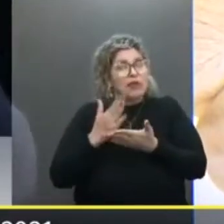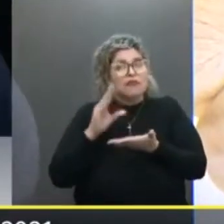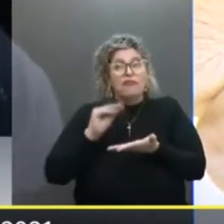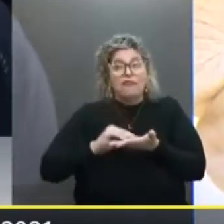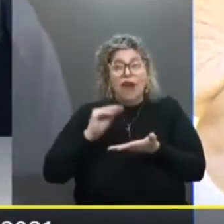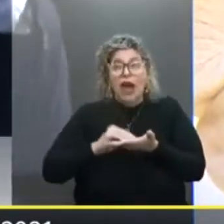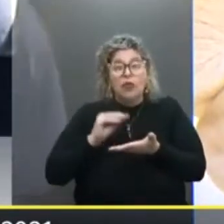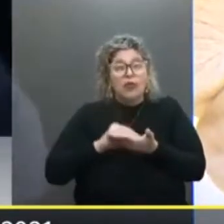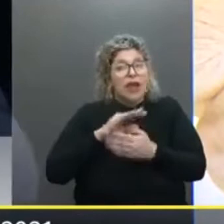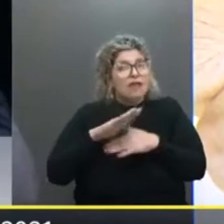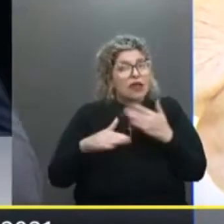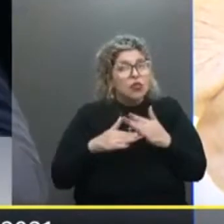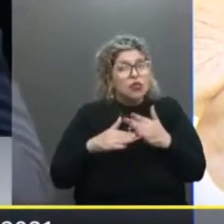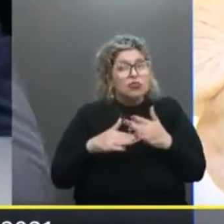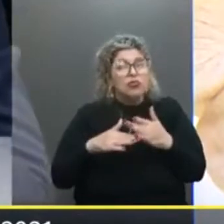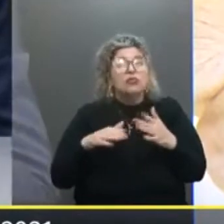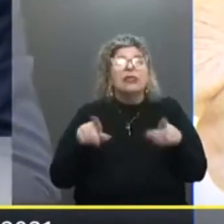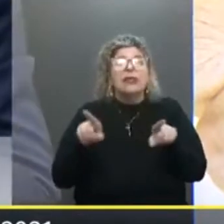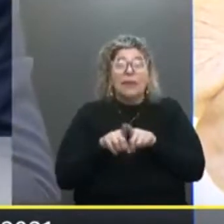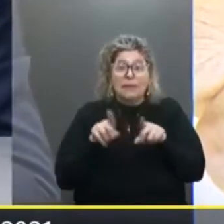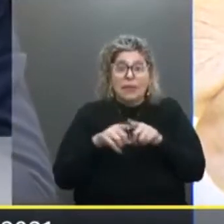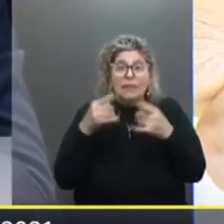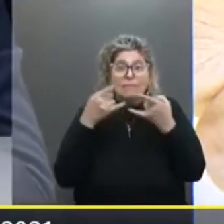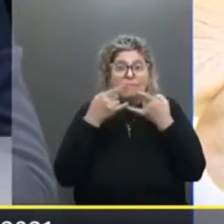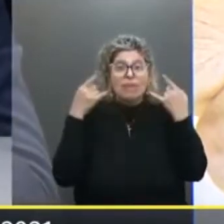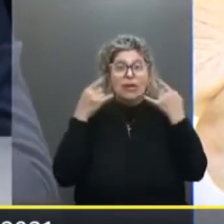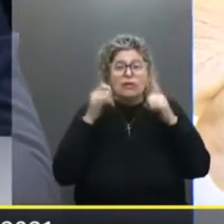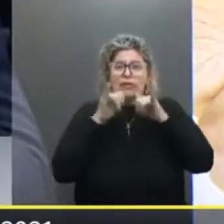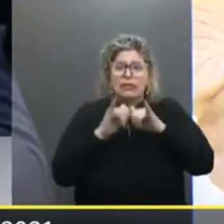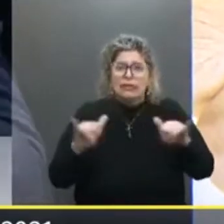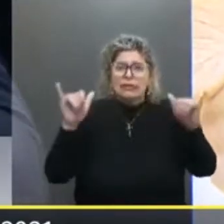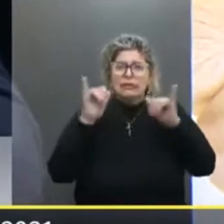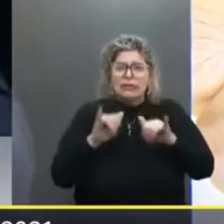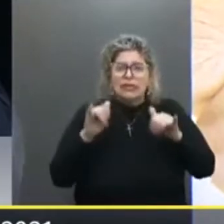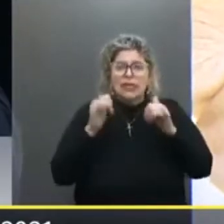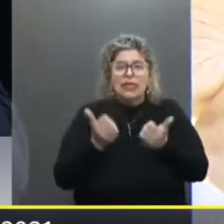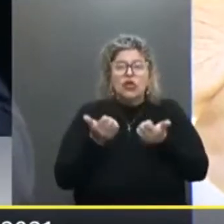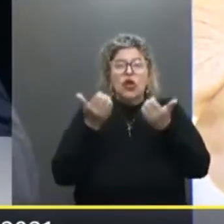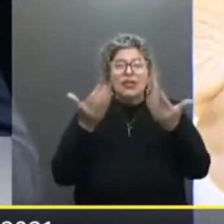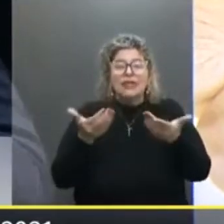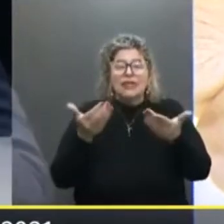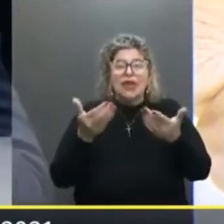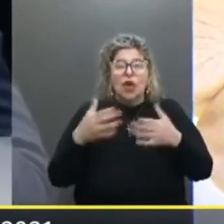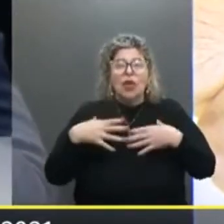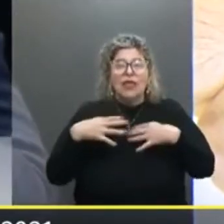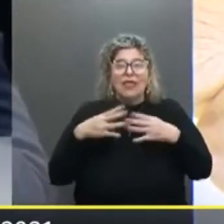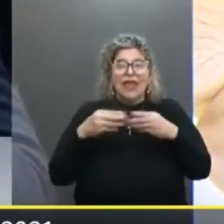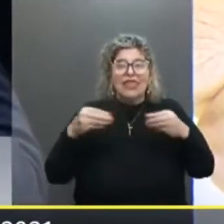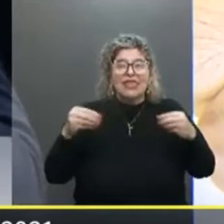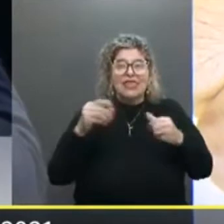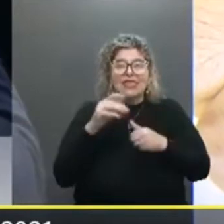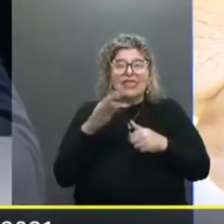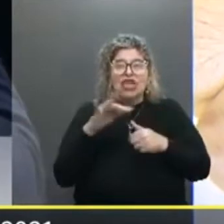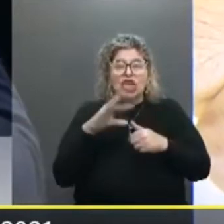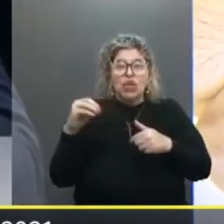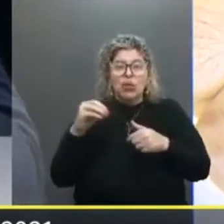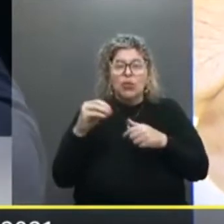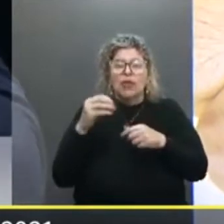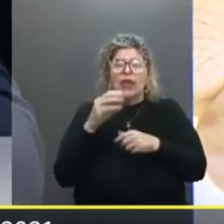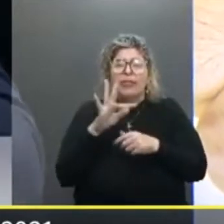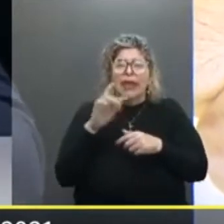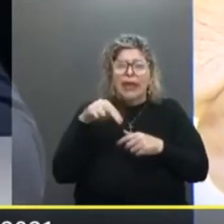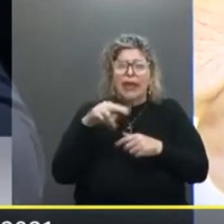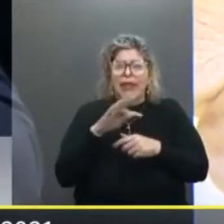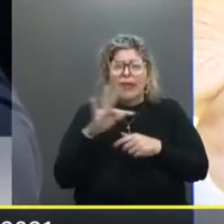tudo Inclusive máscaras E aí nós fizemos Uma campanha De doação De tecidos Eu me lembro Que eu peguei Todos os tecidos Inclusive TNT